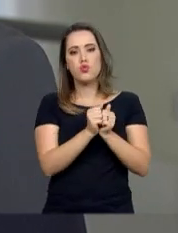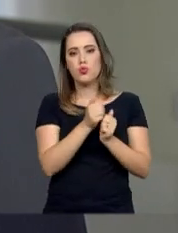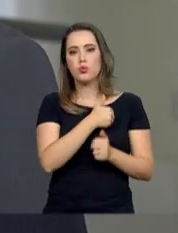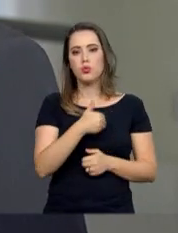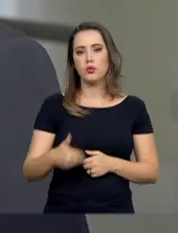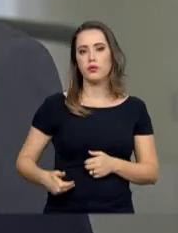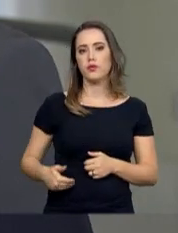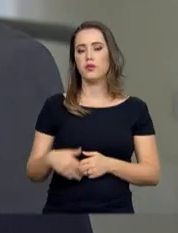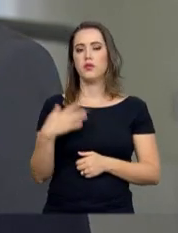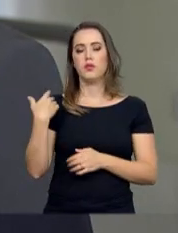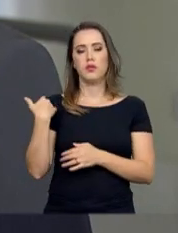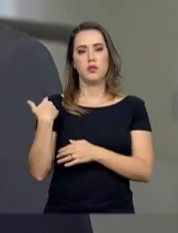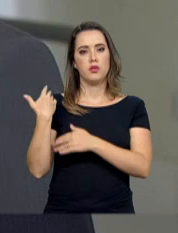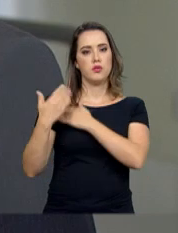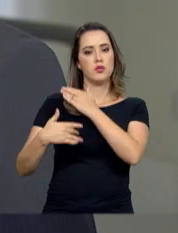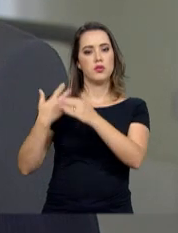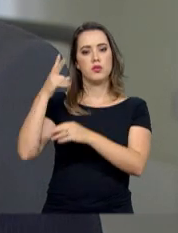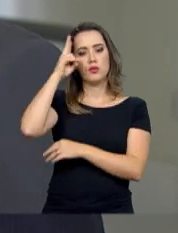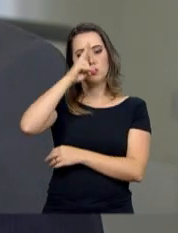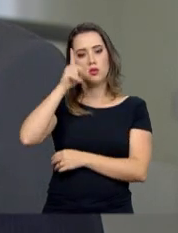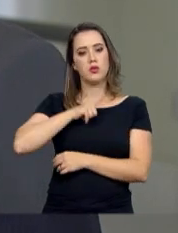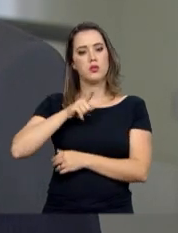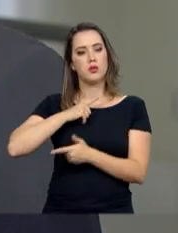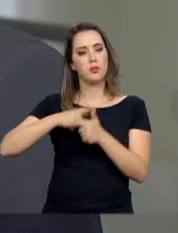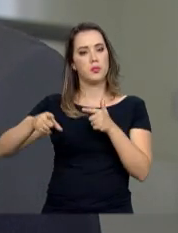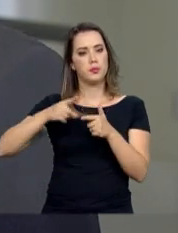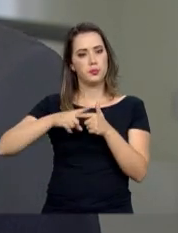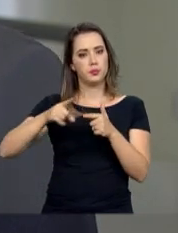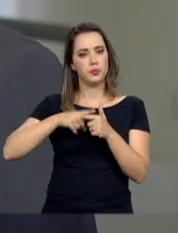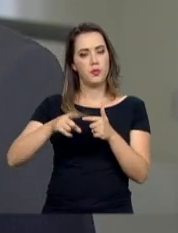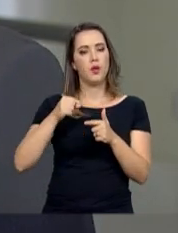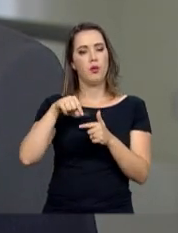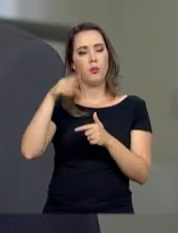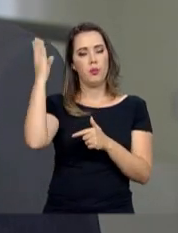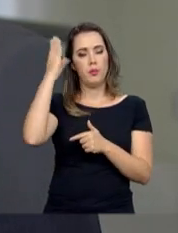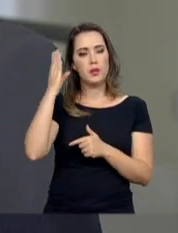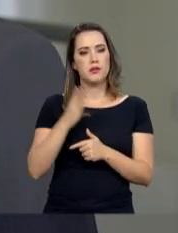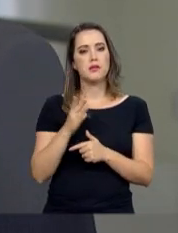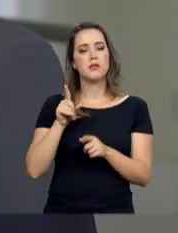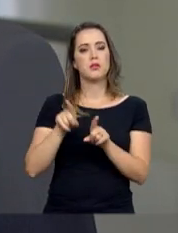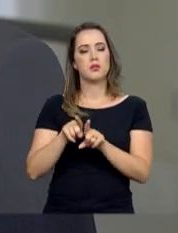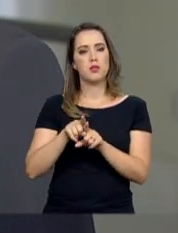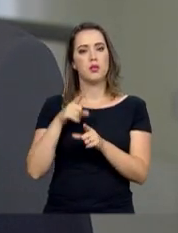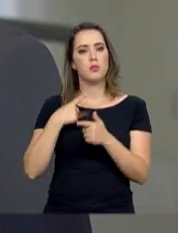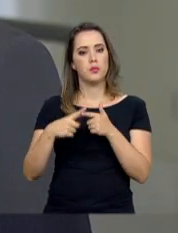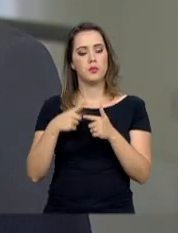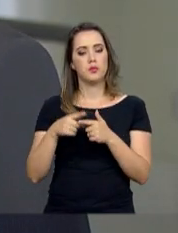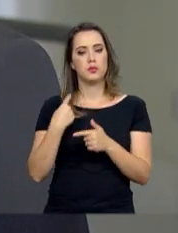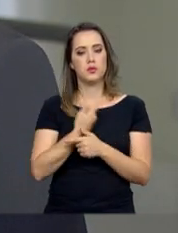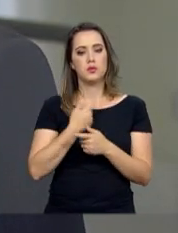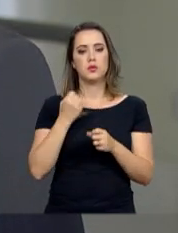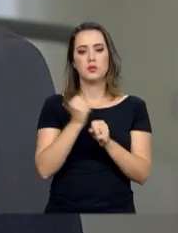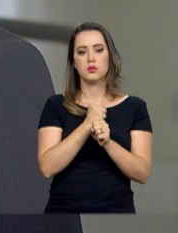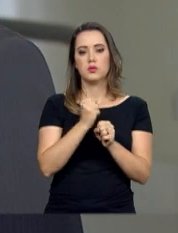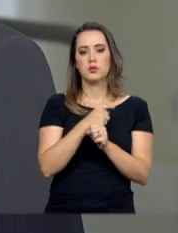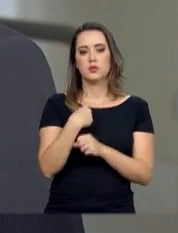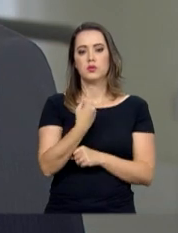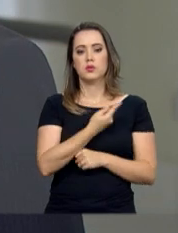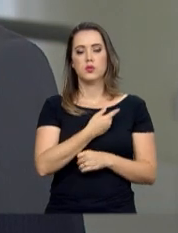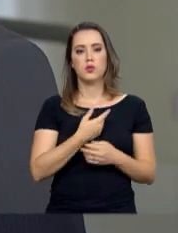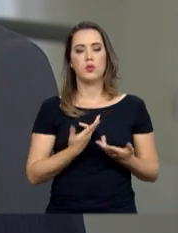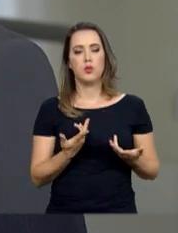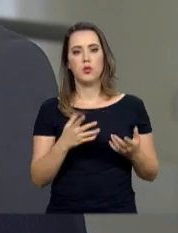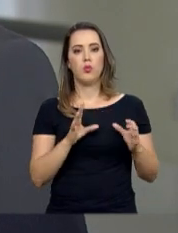problemas de poupança e nós dependemos então daqueles países que exportam capital para que a gente possa construir a nossa infraestrutura. Então